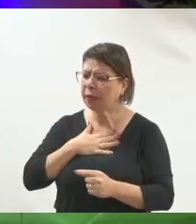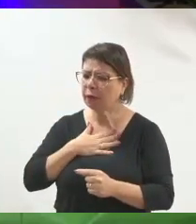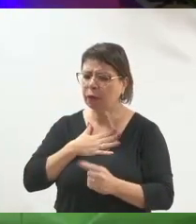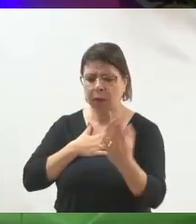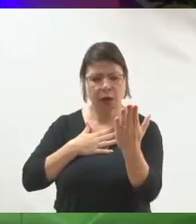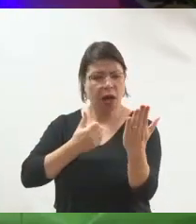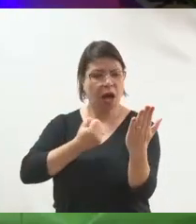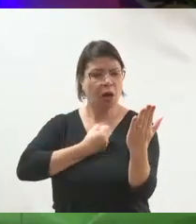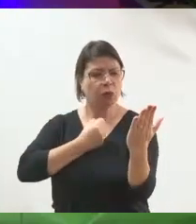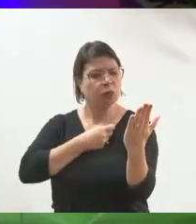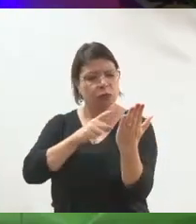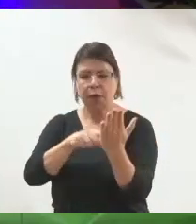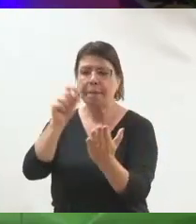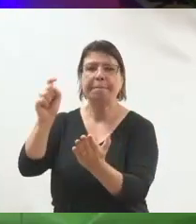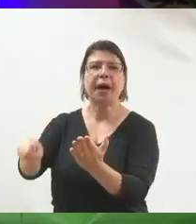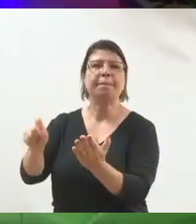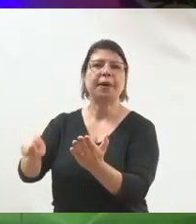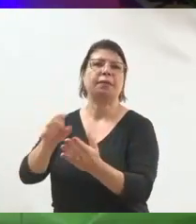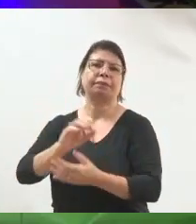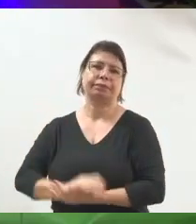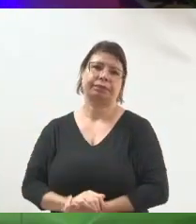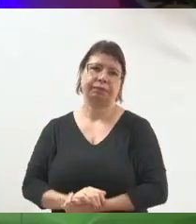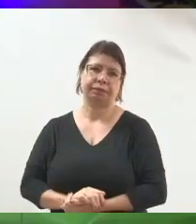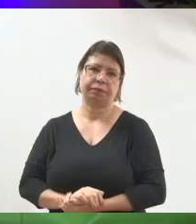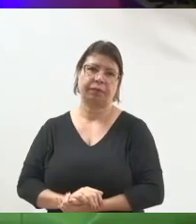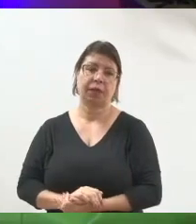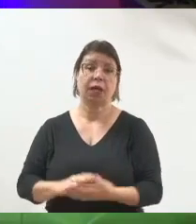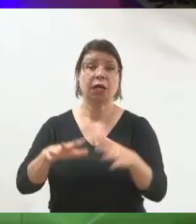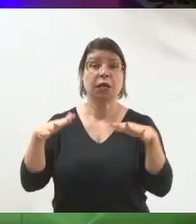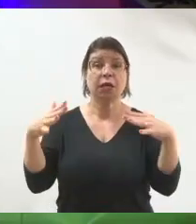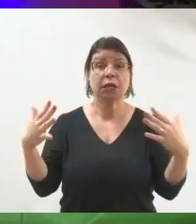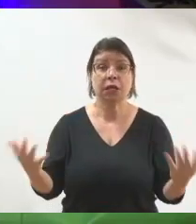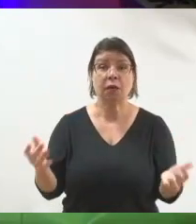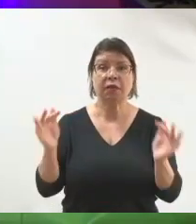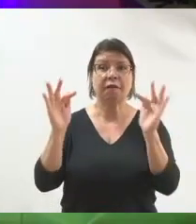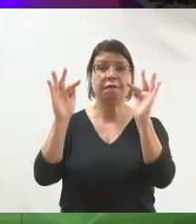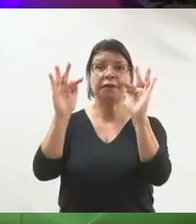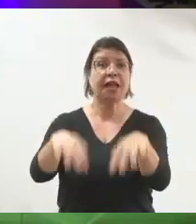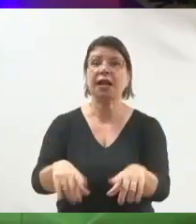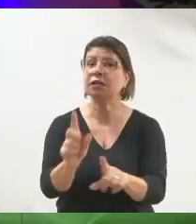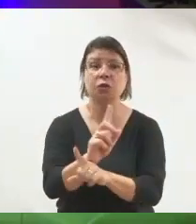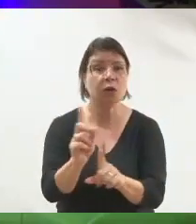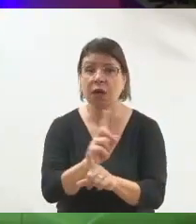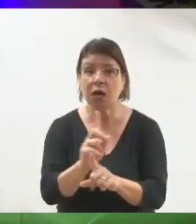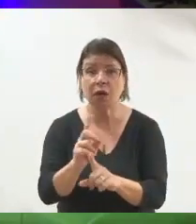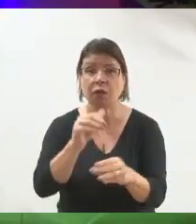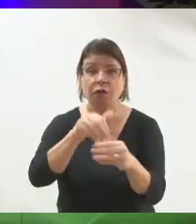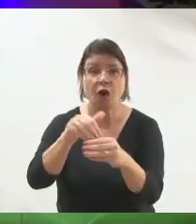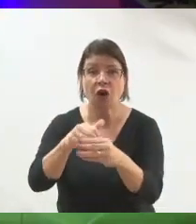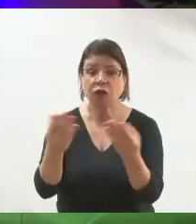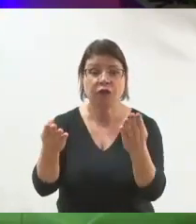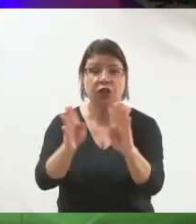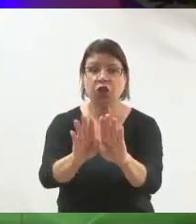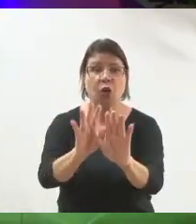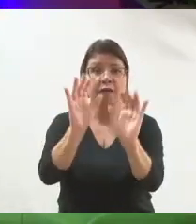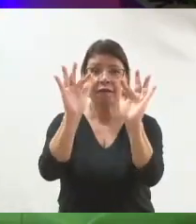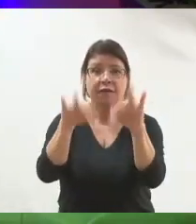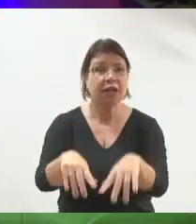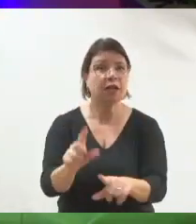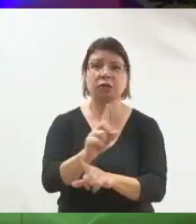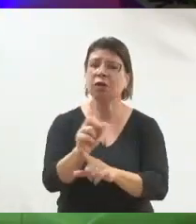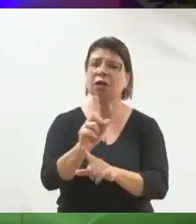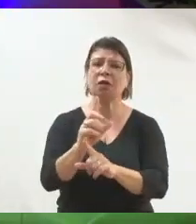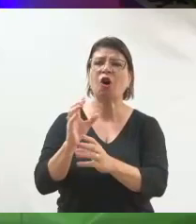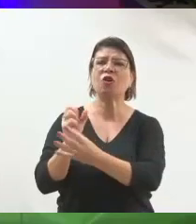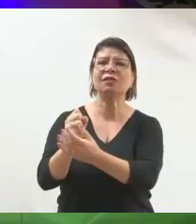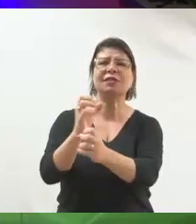É isso. Não está acontecendo esse movimento de já fechar voto. Você não precisa se desesperar, fazer o seu lançamento, ficar